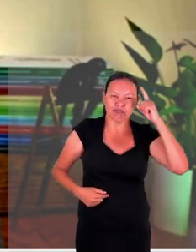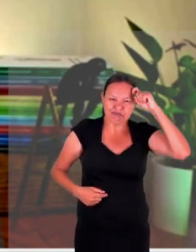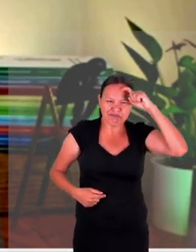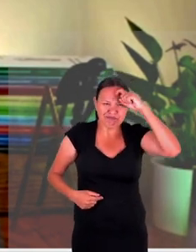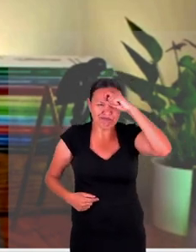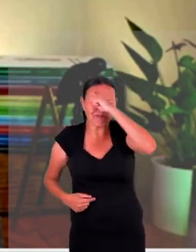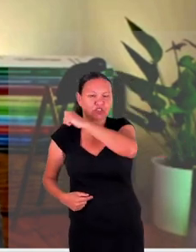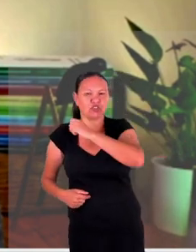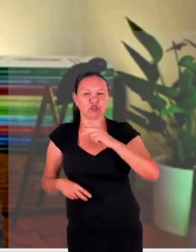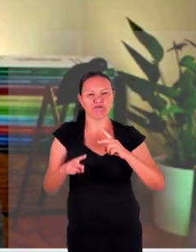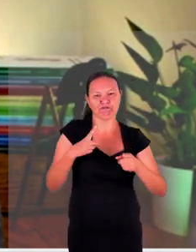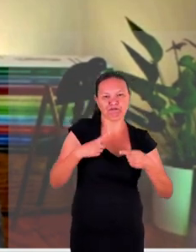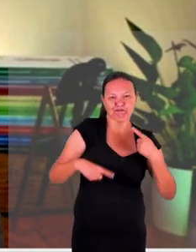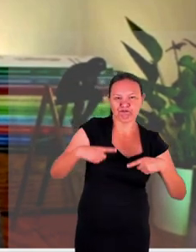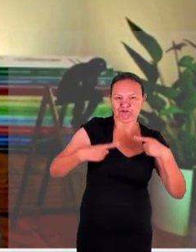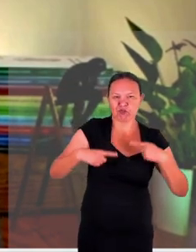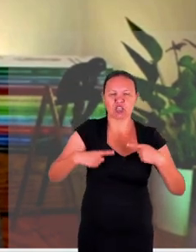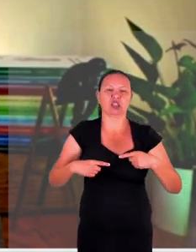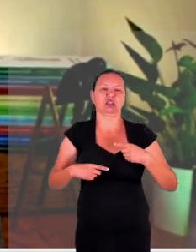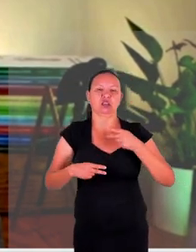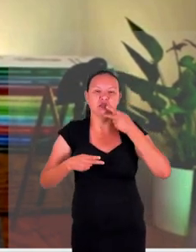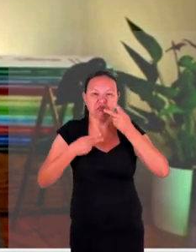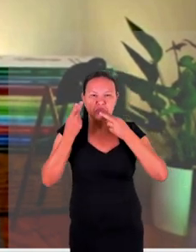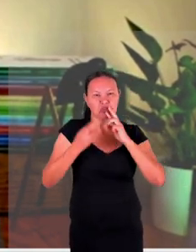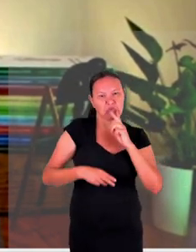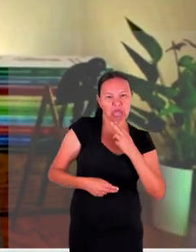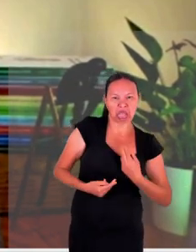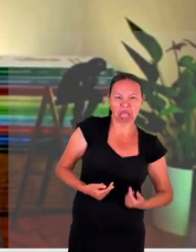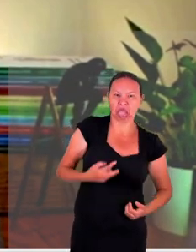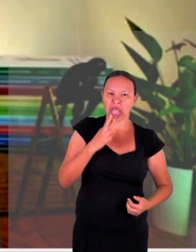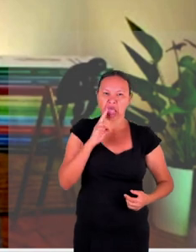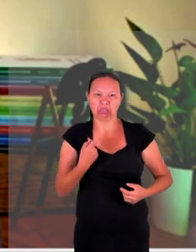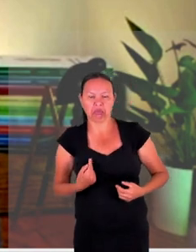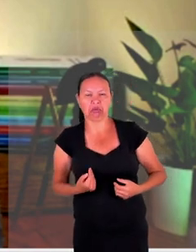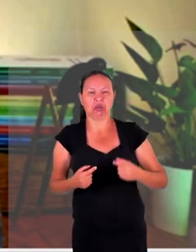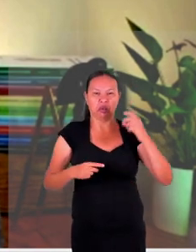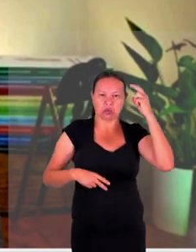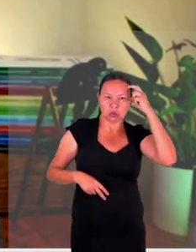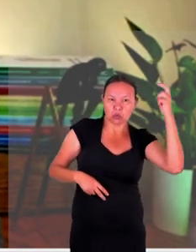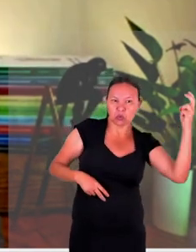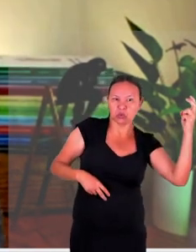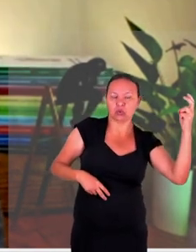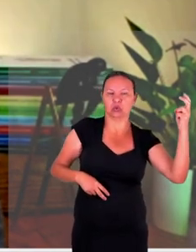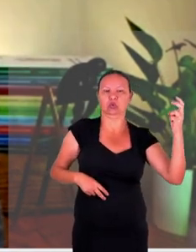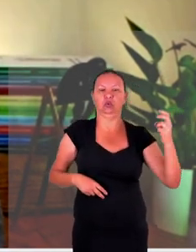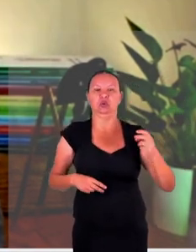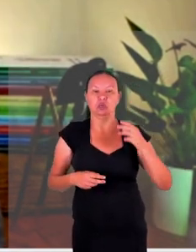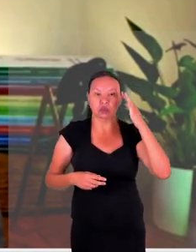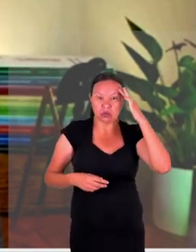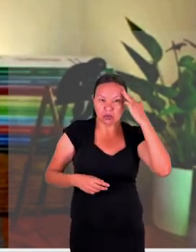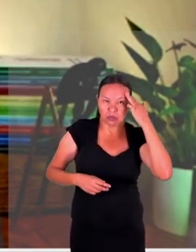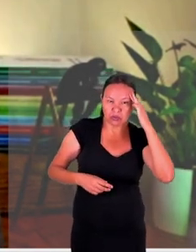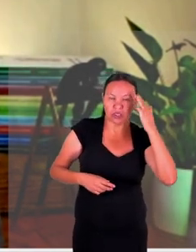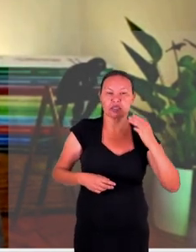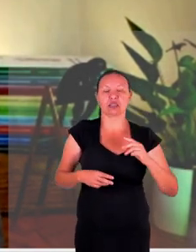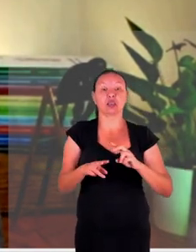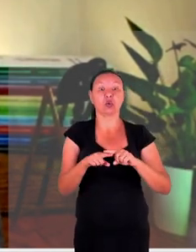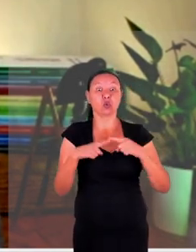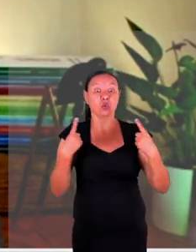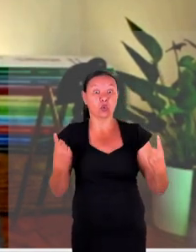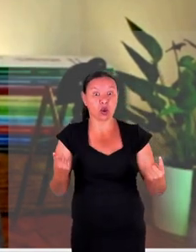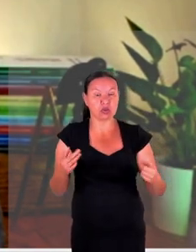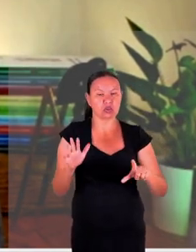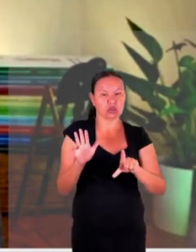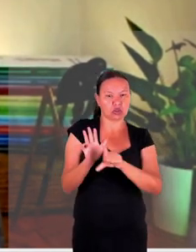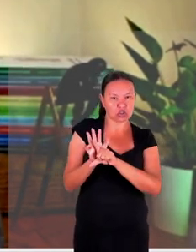de assimilação a dificuldade com a língua a dificuldade com a cultura a dificuldade de conhecer quais são os seus